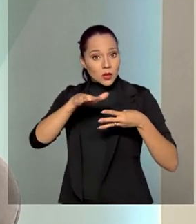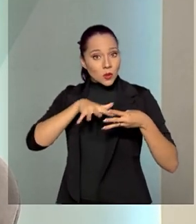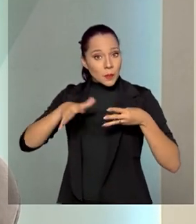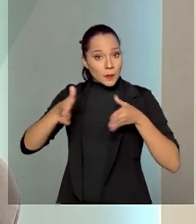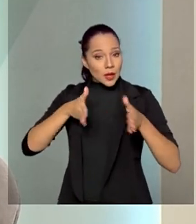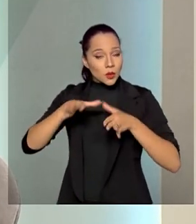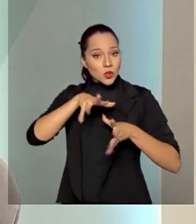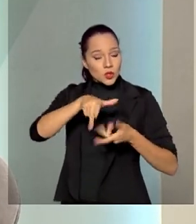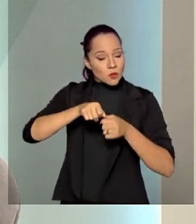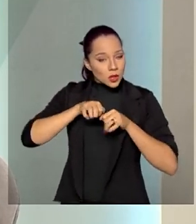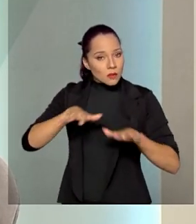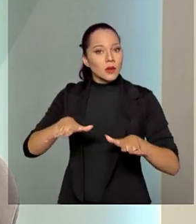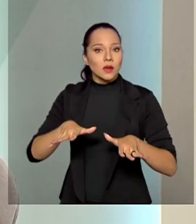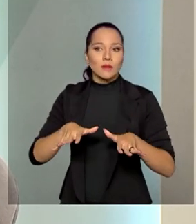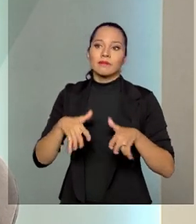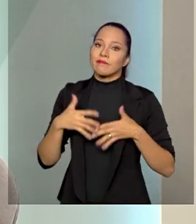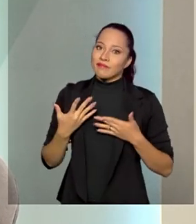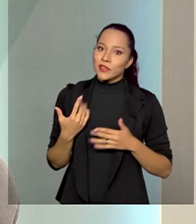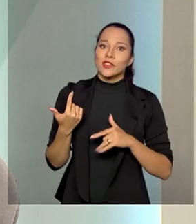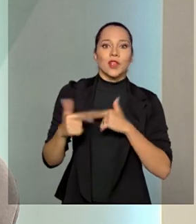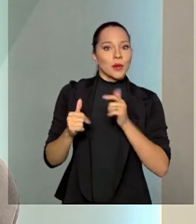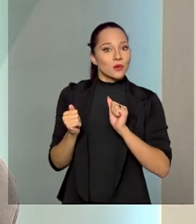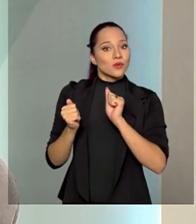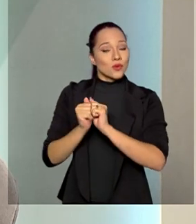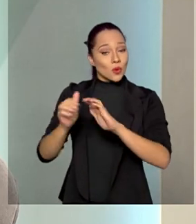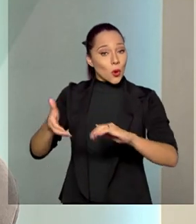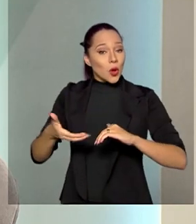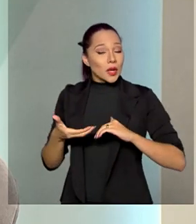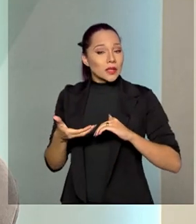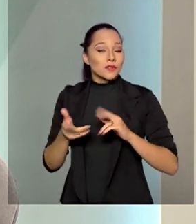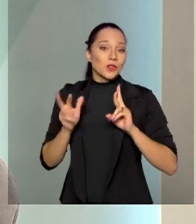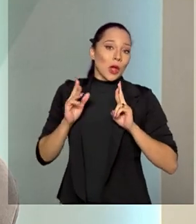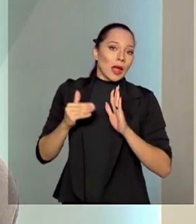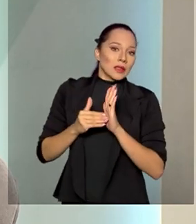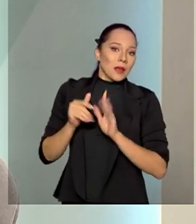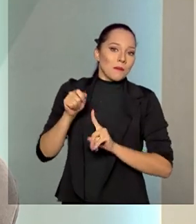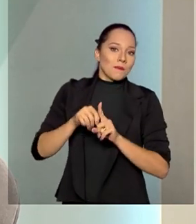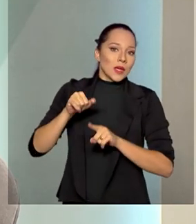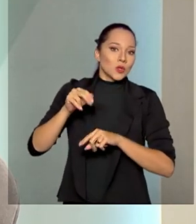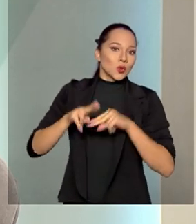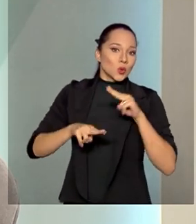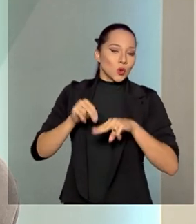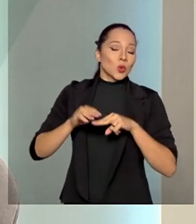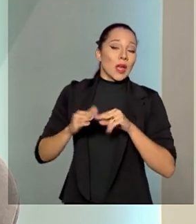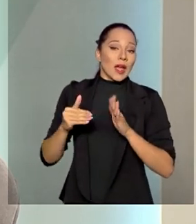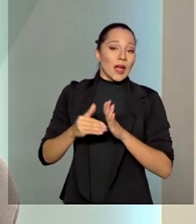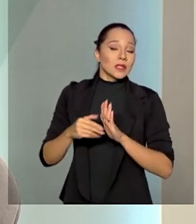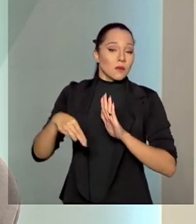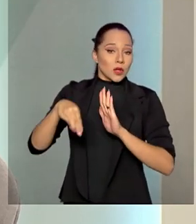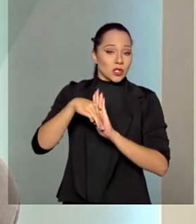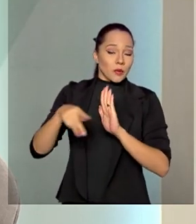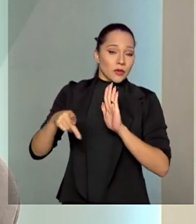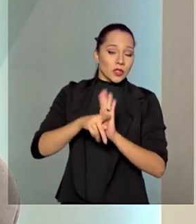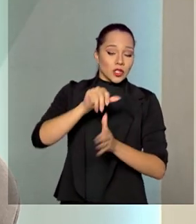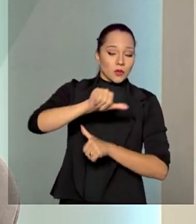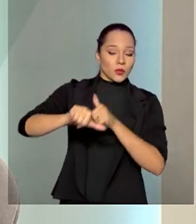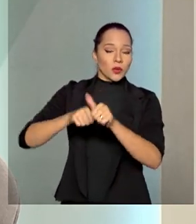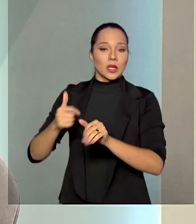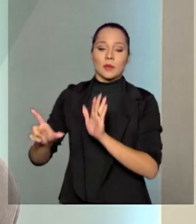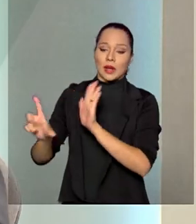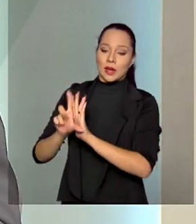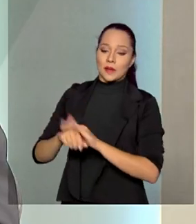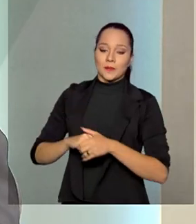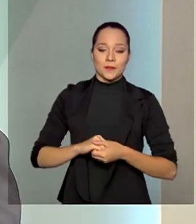trabalhando com o Congresso Nacional e esperamos que até junho, essa medida provisória seja convertida em lei.